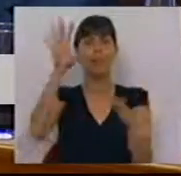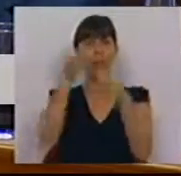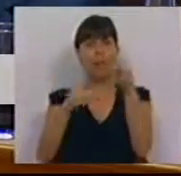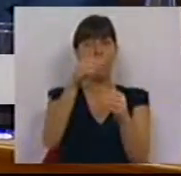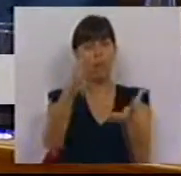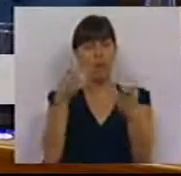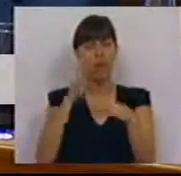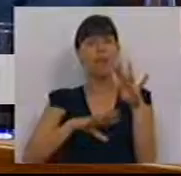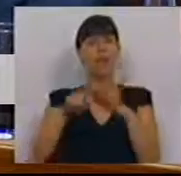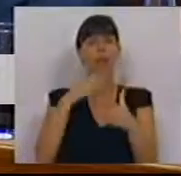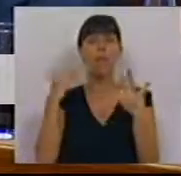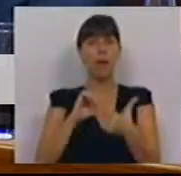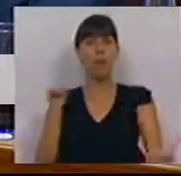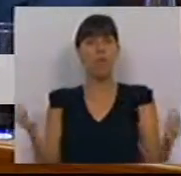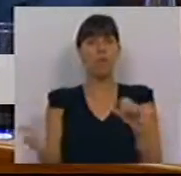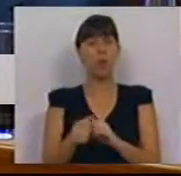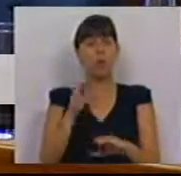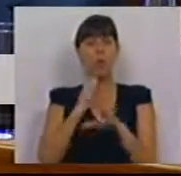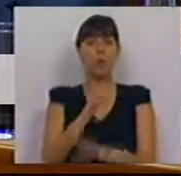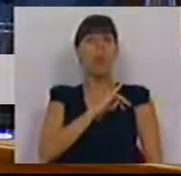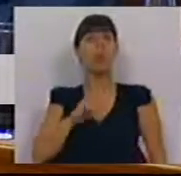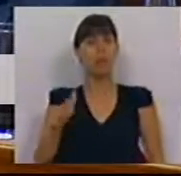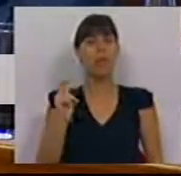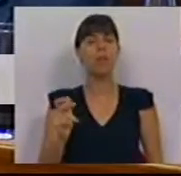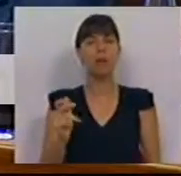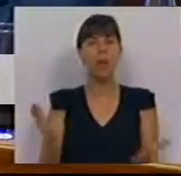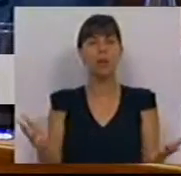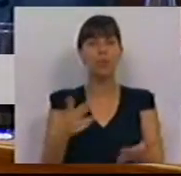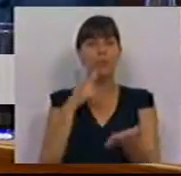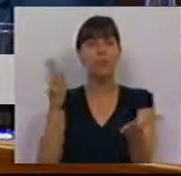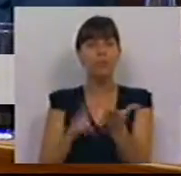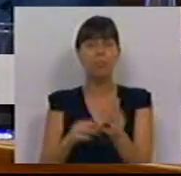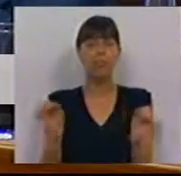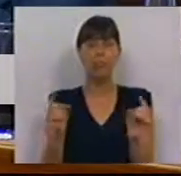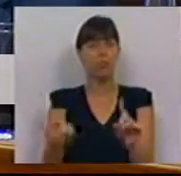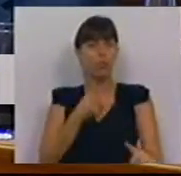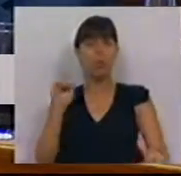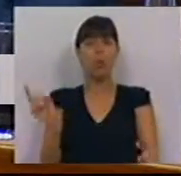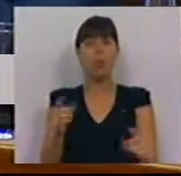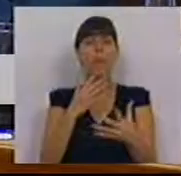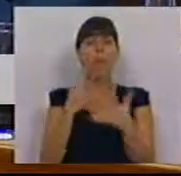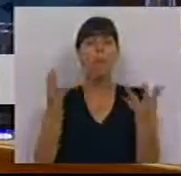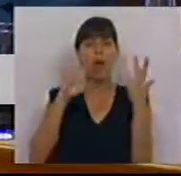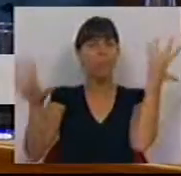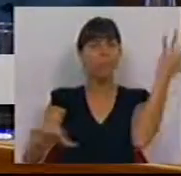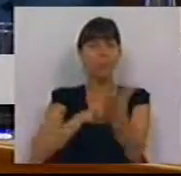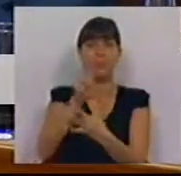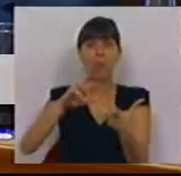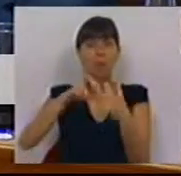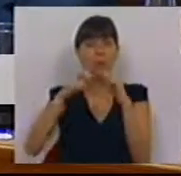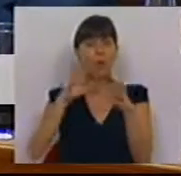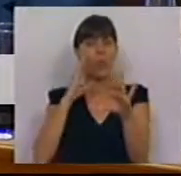quis fazer como a grande reforma dos últimos 200 anos não foi nada disso foi o maior desastre